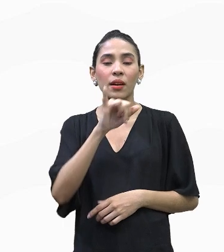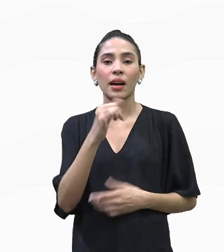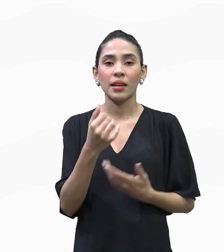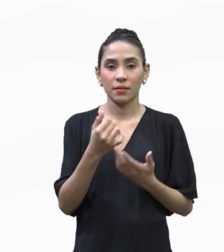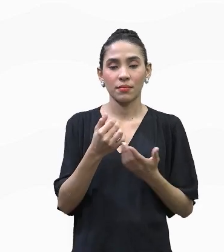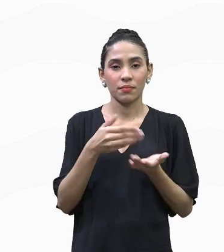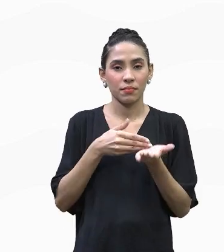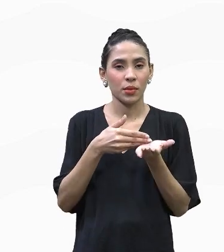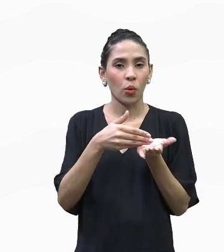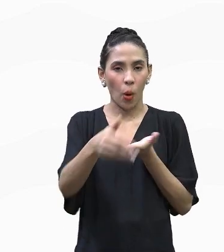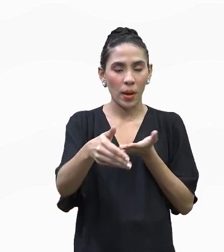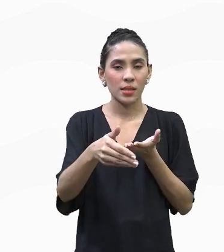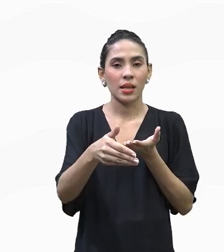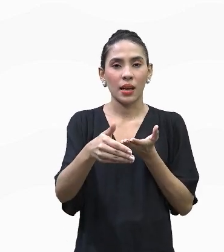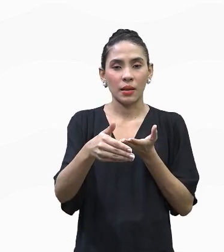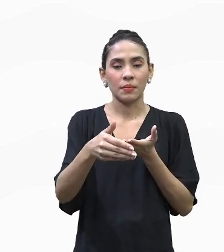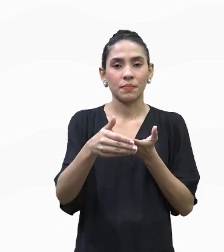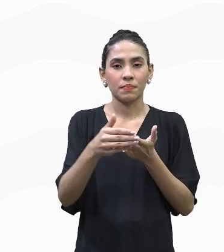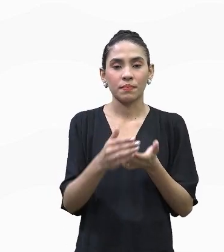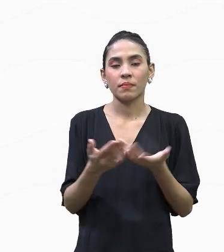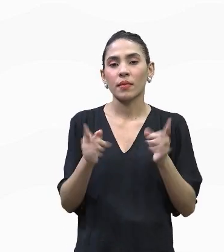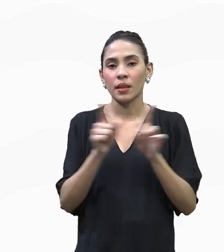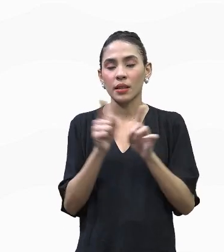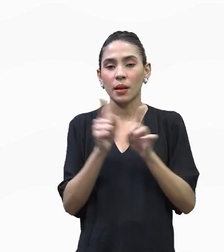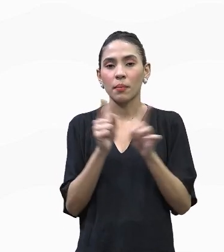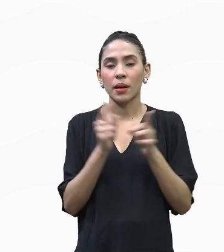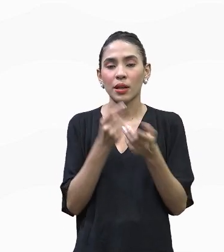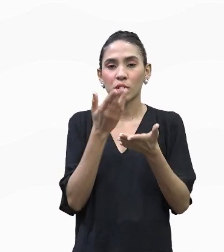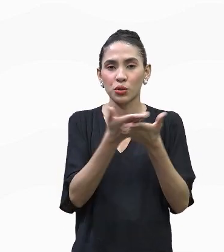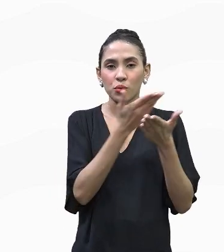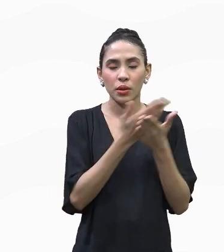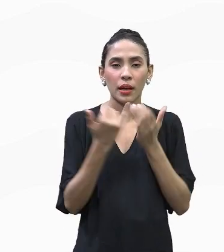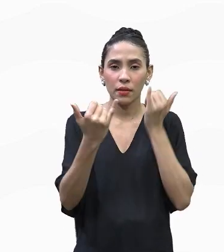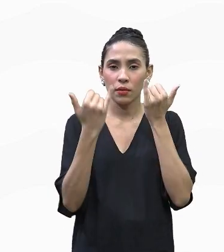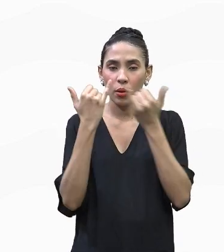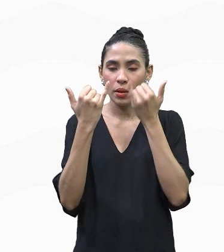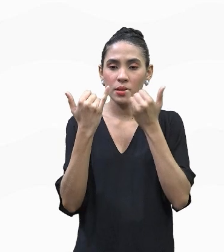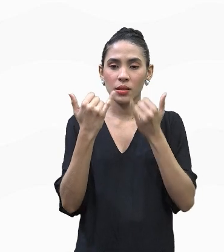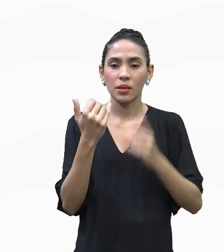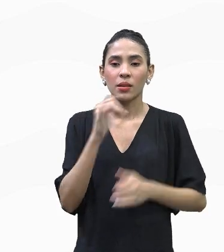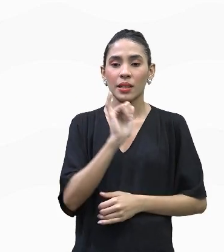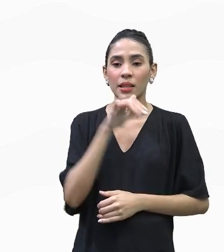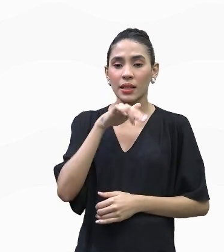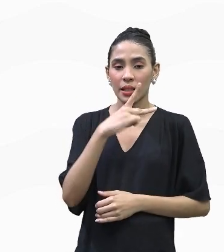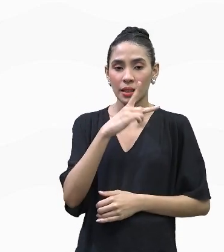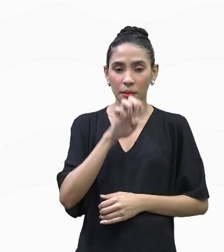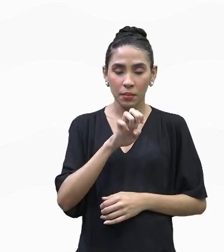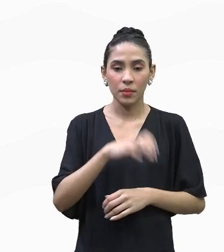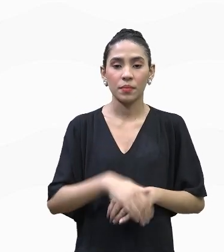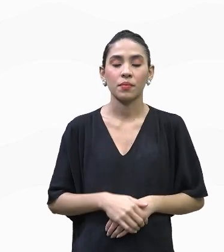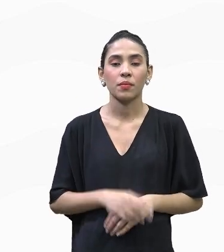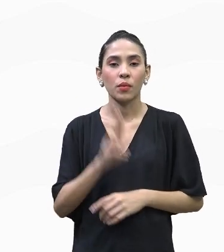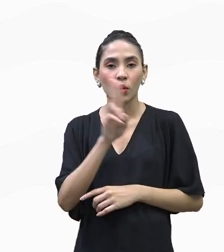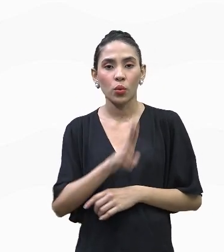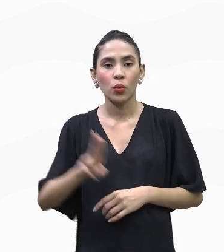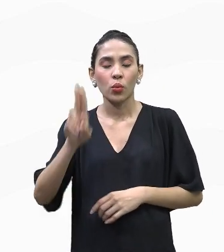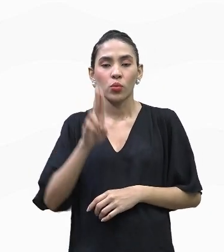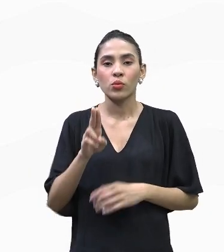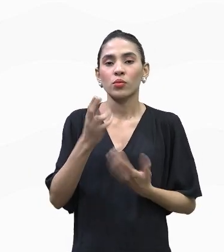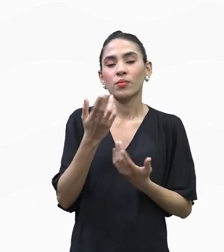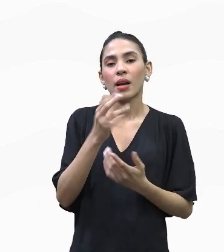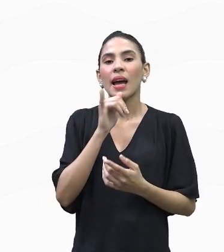realizando a junção desses dados. O Instituto Nacional de Pesquisas Espaciais através do uso de imagens de